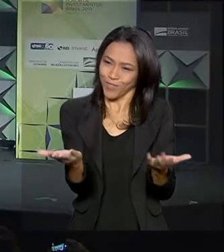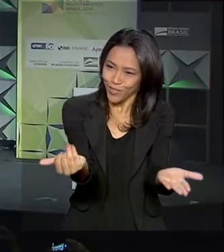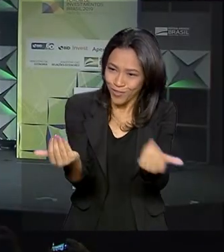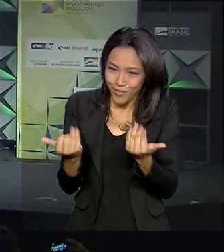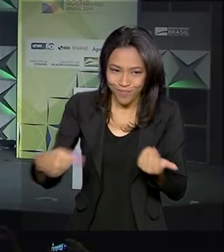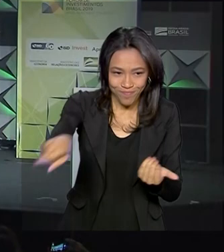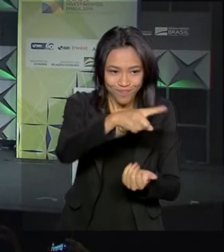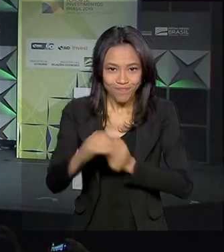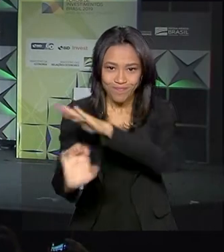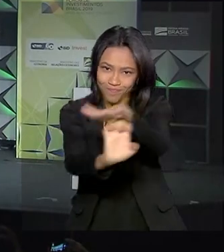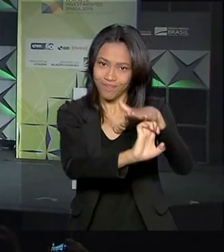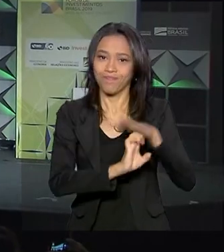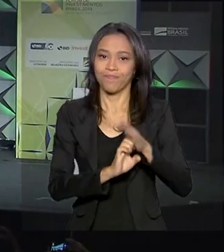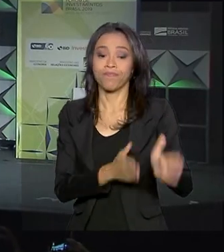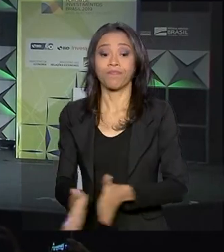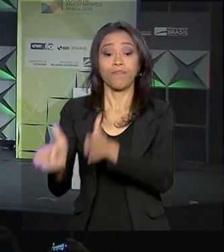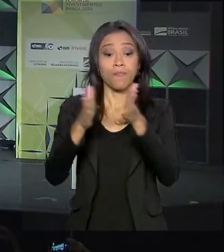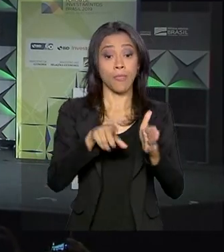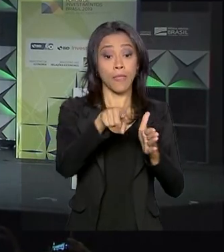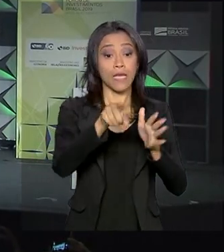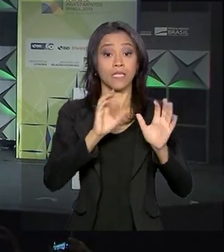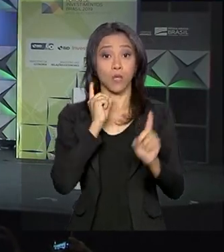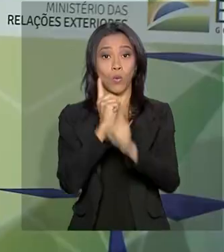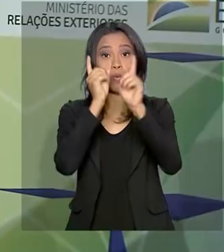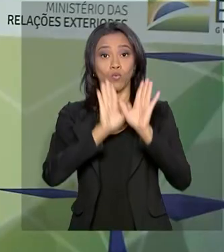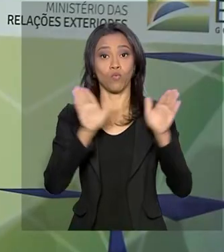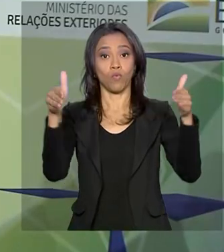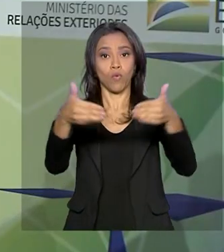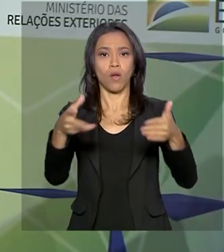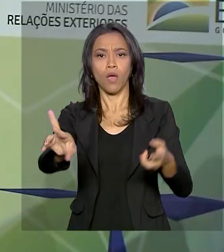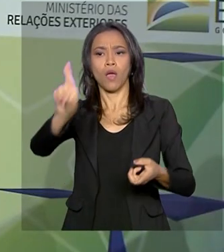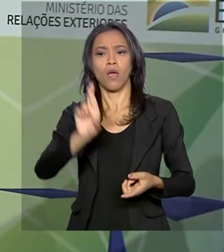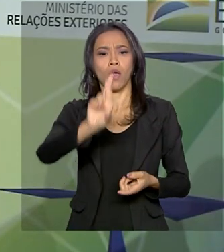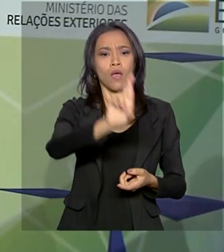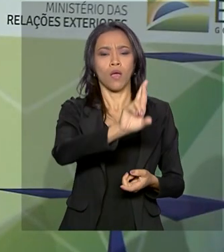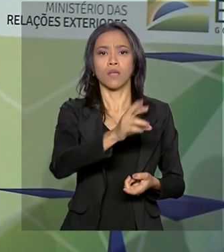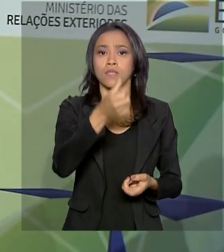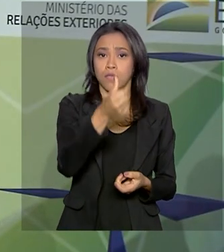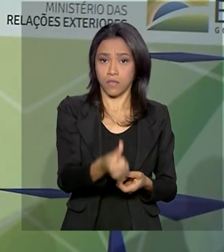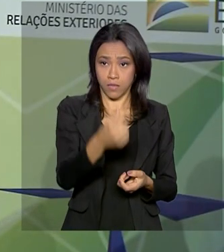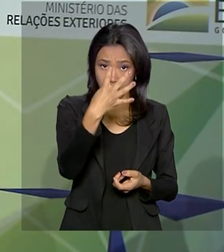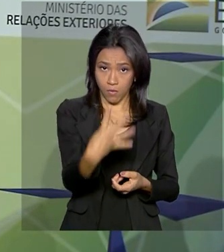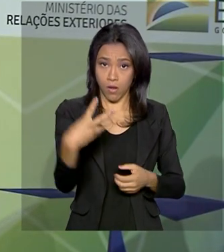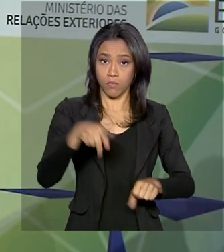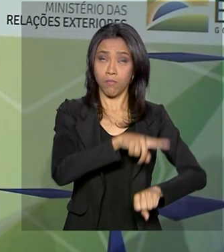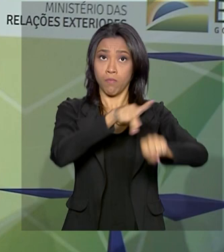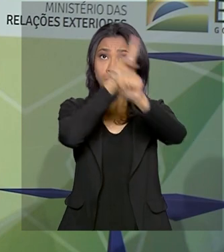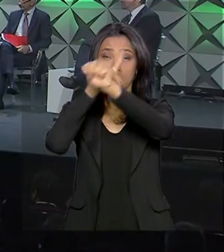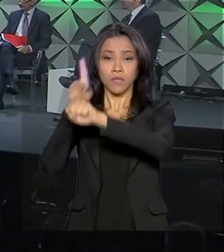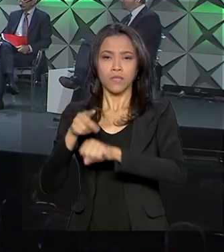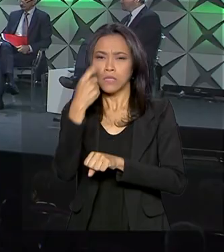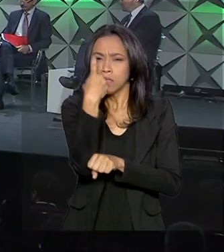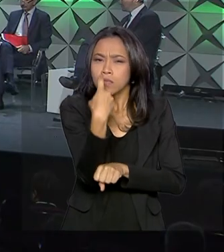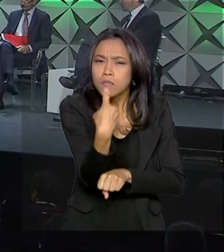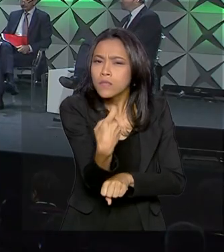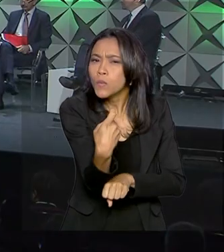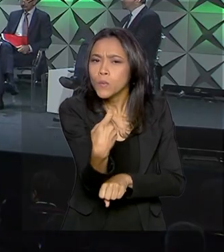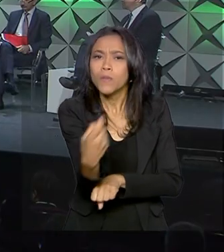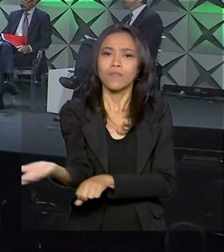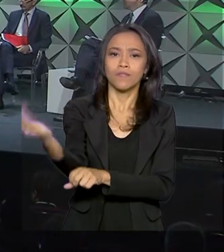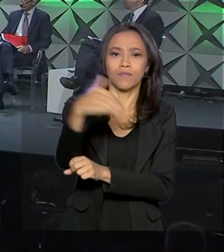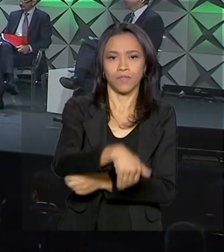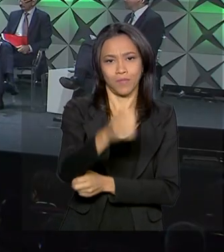O Fórum de Investimentos 2019 reuniu representantes de 64 países interessados em fazer